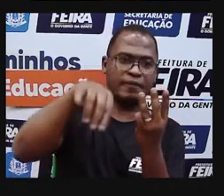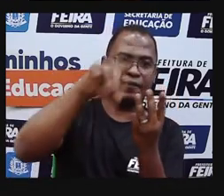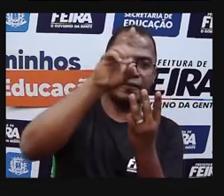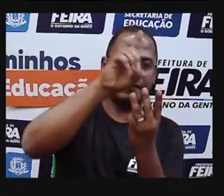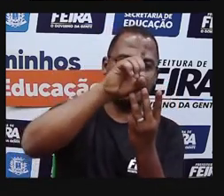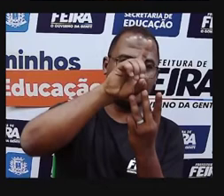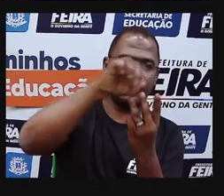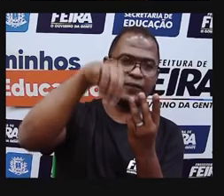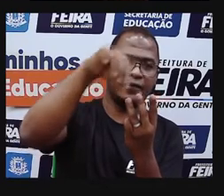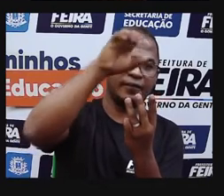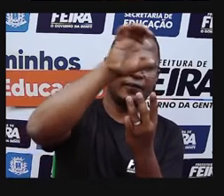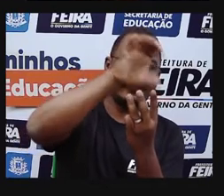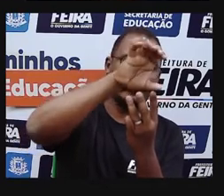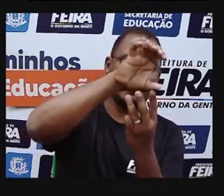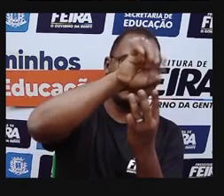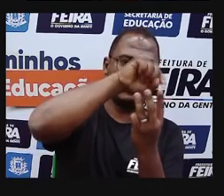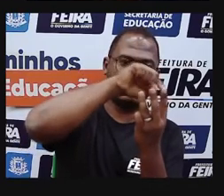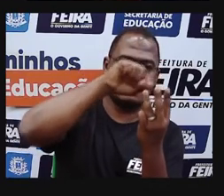centena.